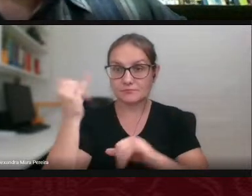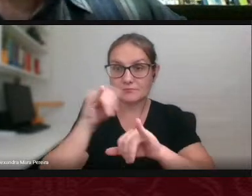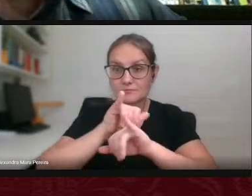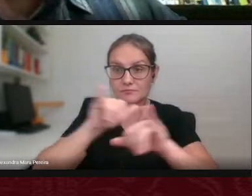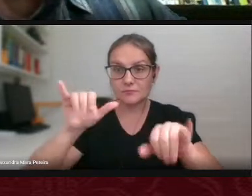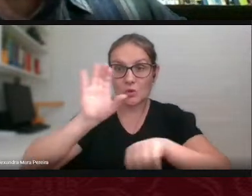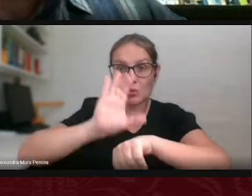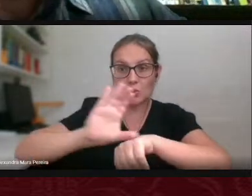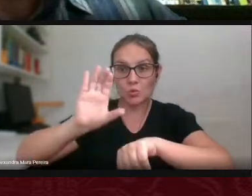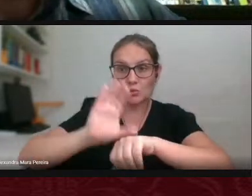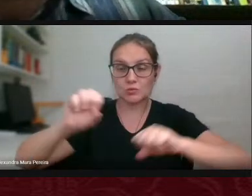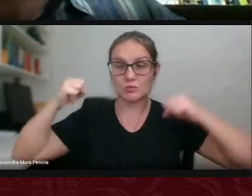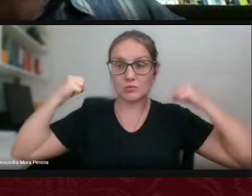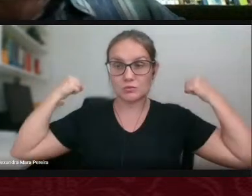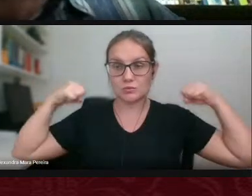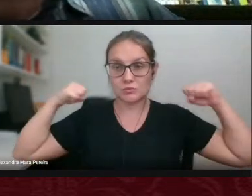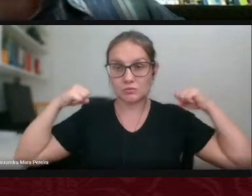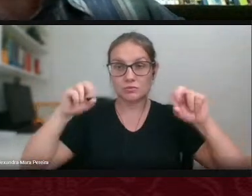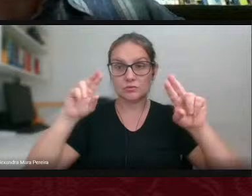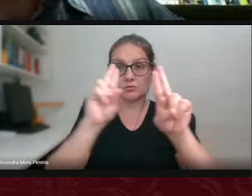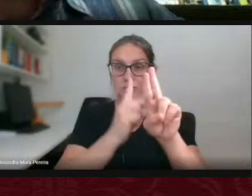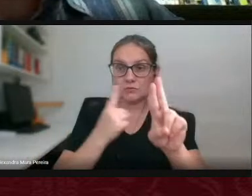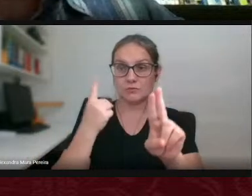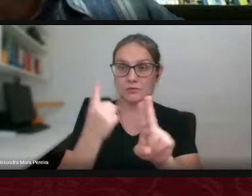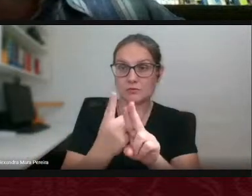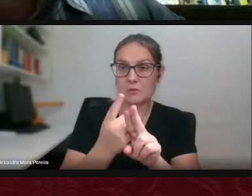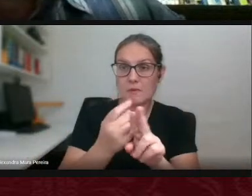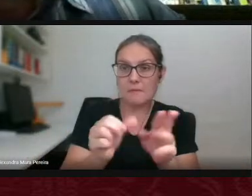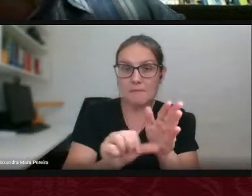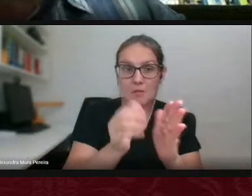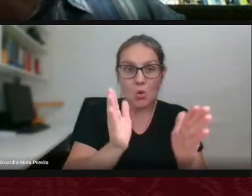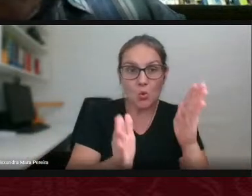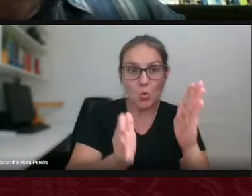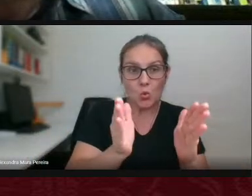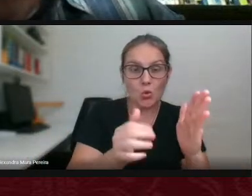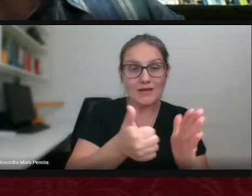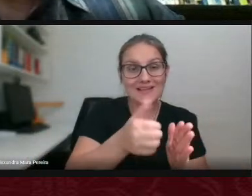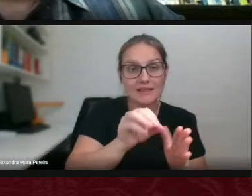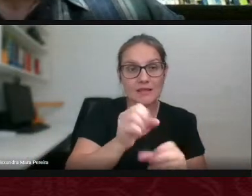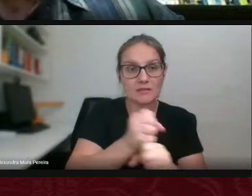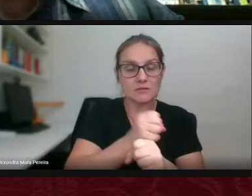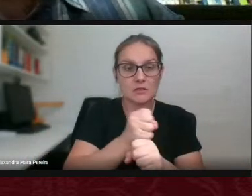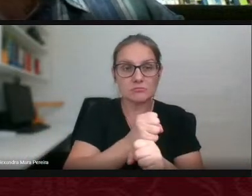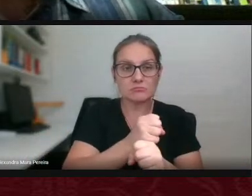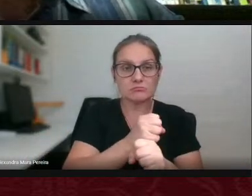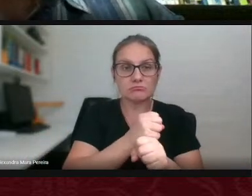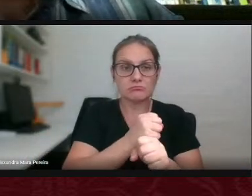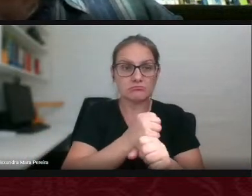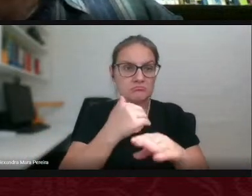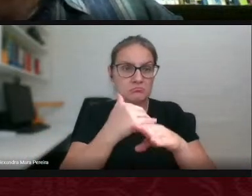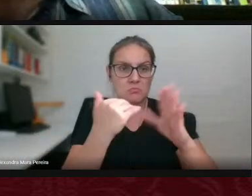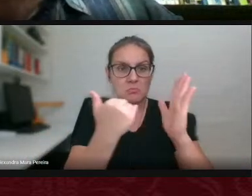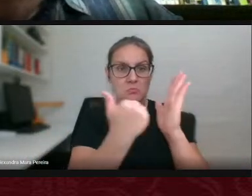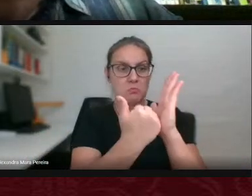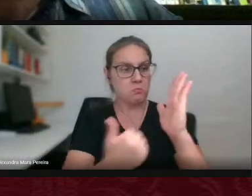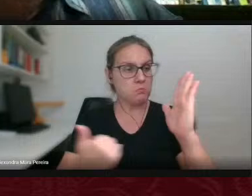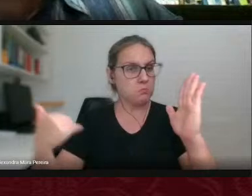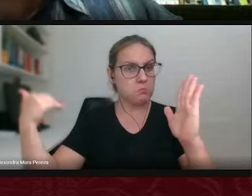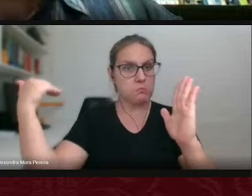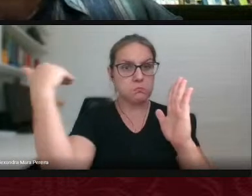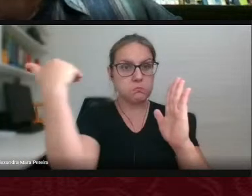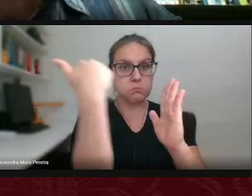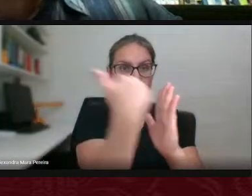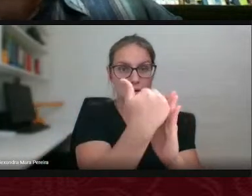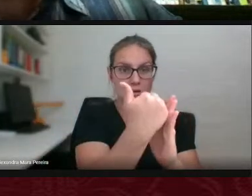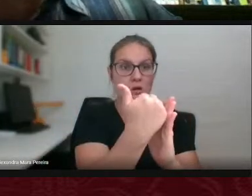o curso de Educação Física da UFGD nos seus primeiros dez anos ele avançou livre do obscurantismo que